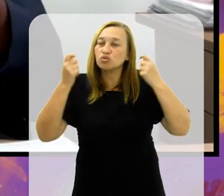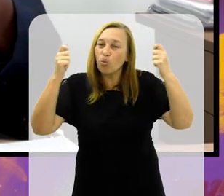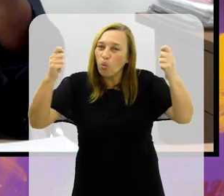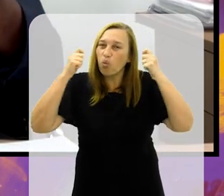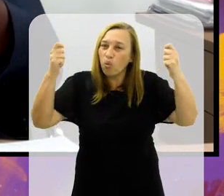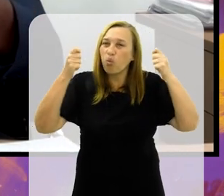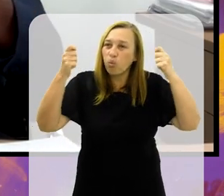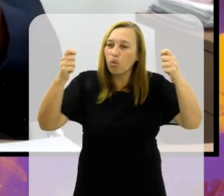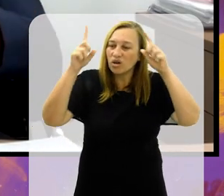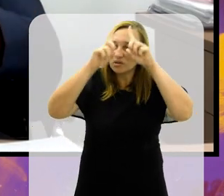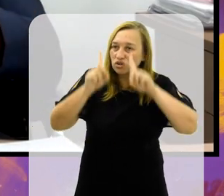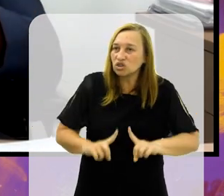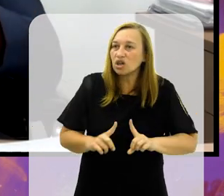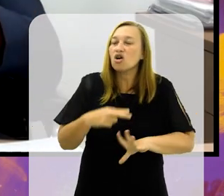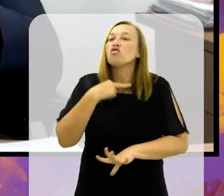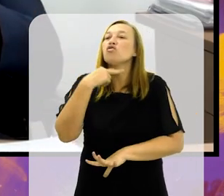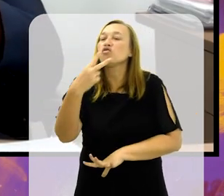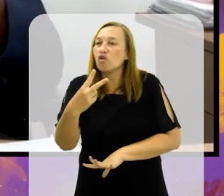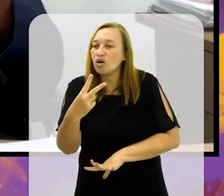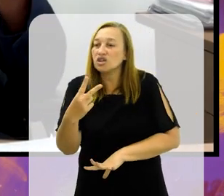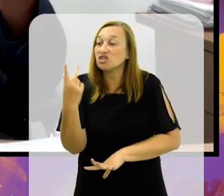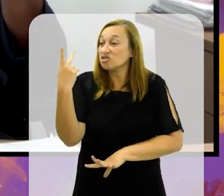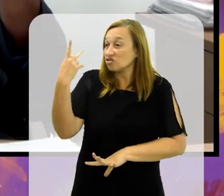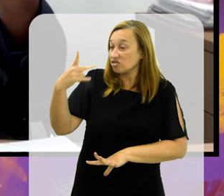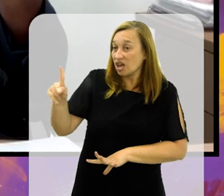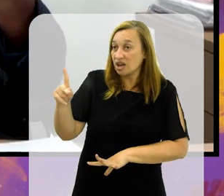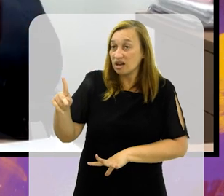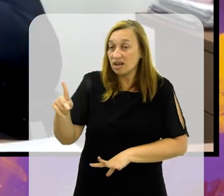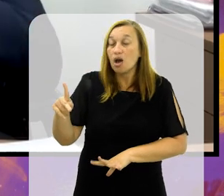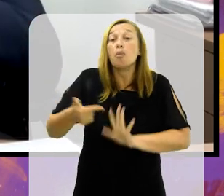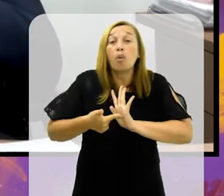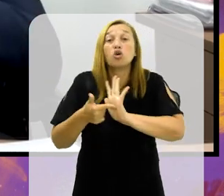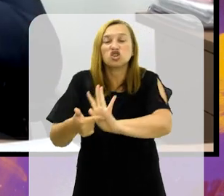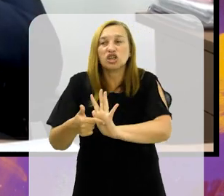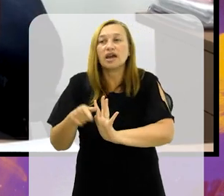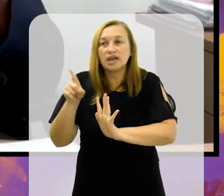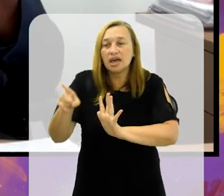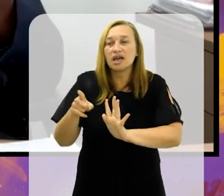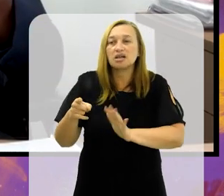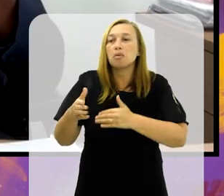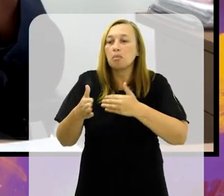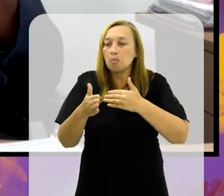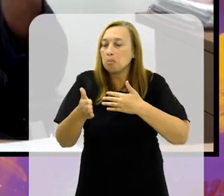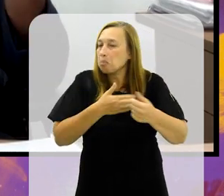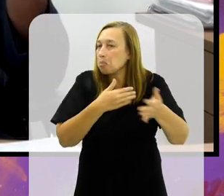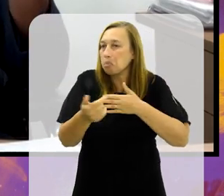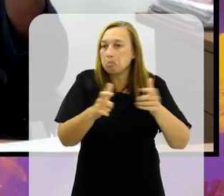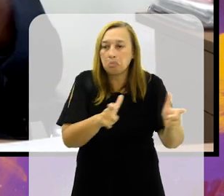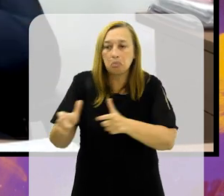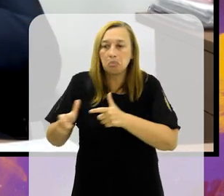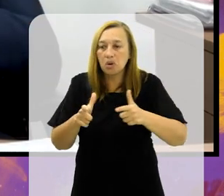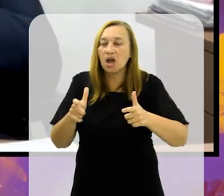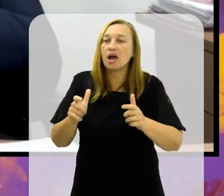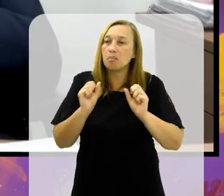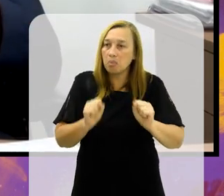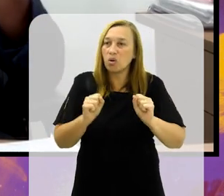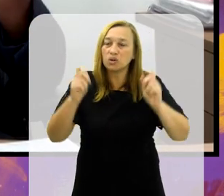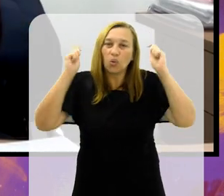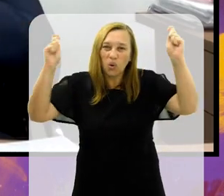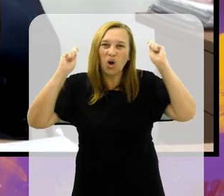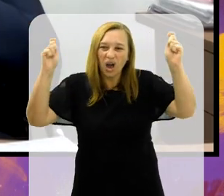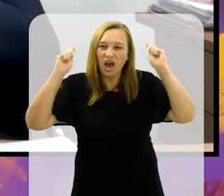queremos, com os torcedores com deficiência, dando voz e vez a eles, mostrar que eles podem estar em qualquer lugar,